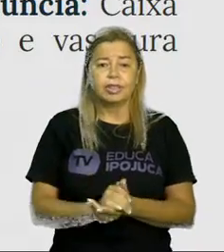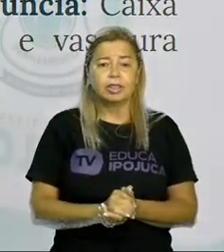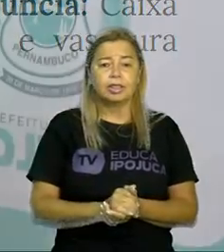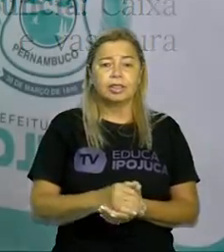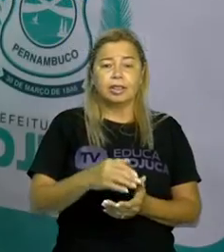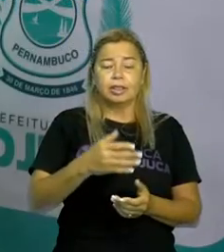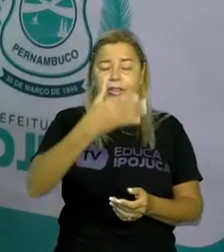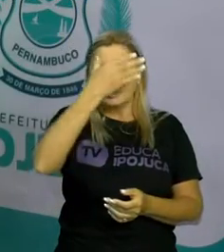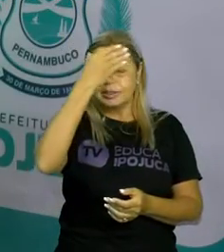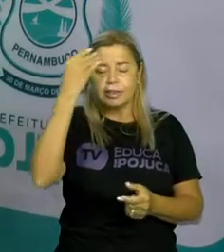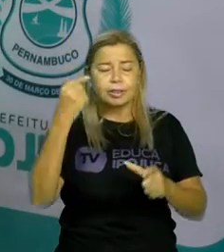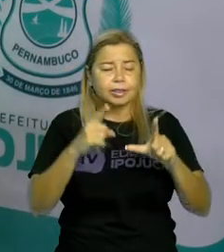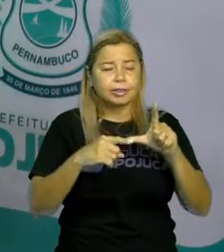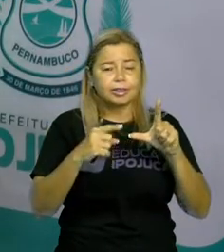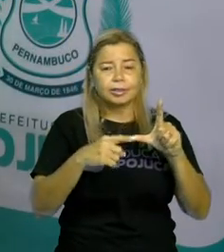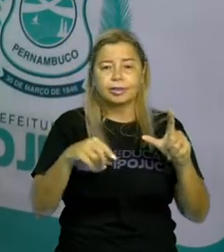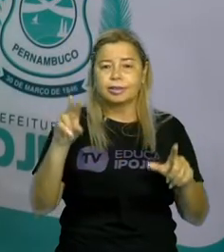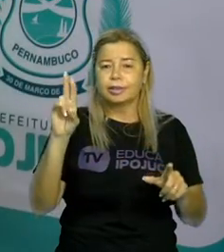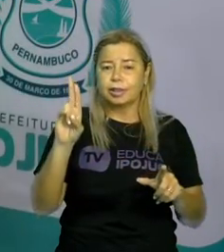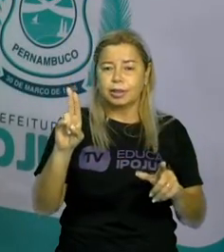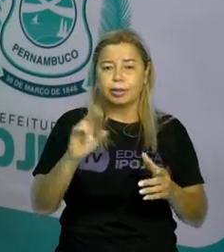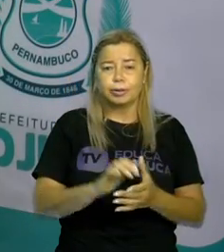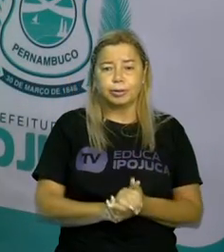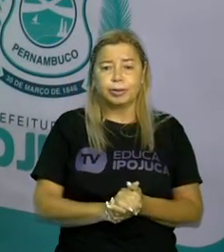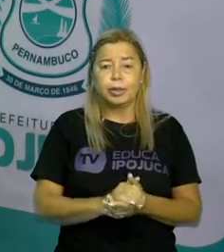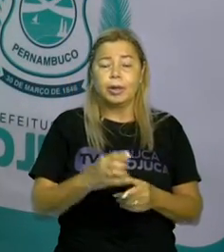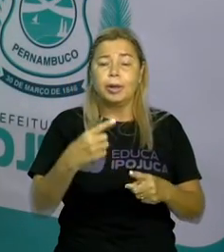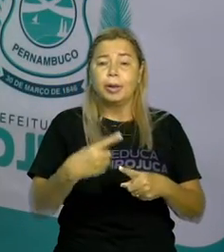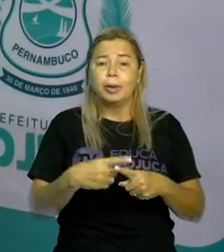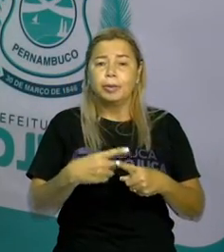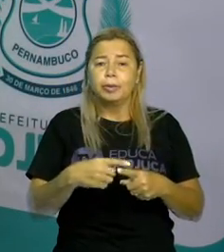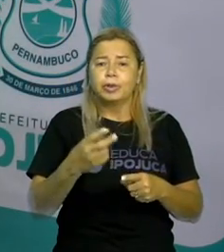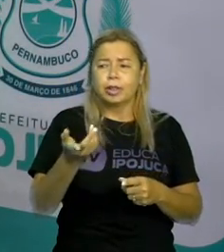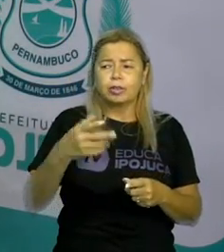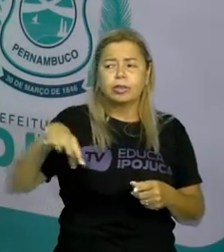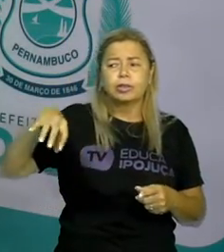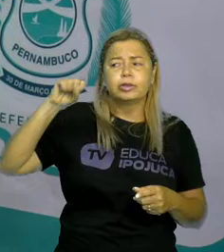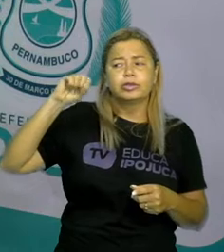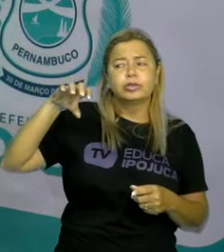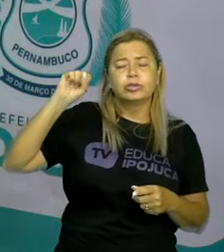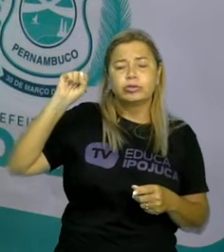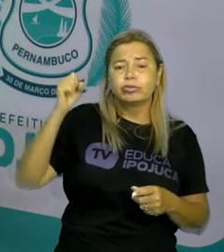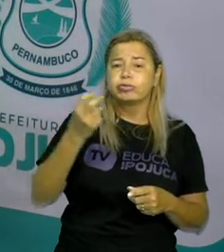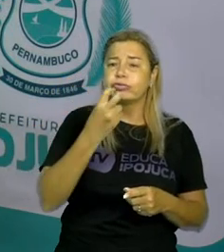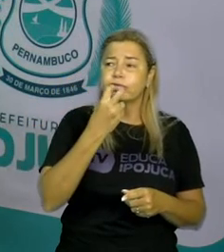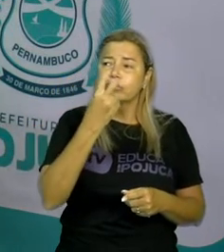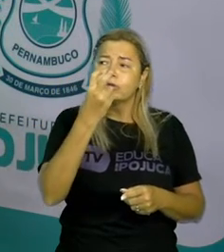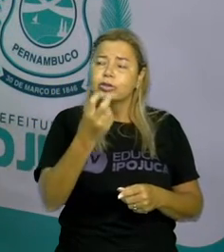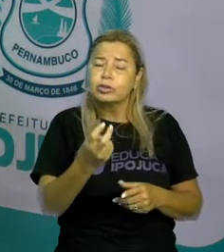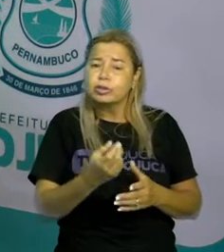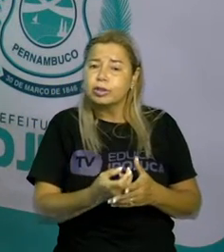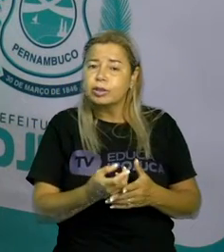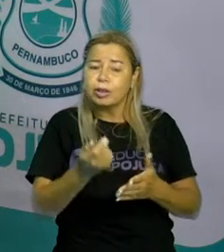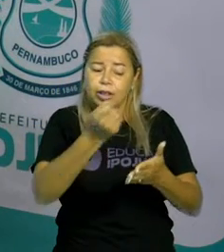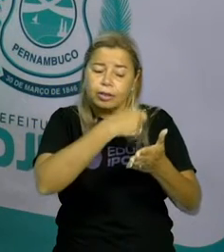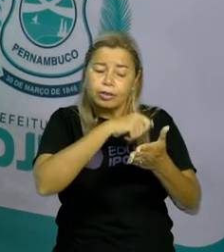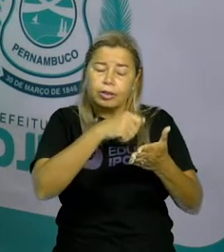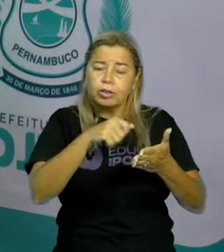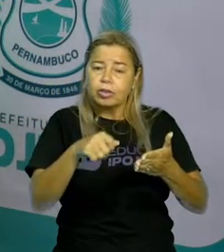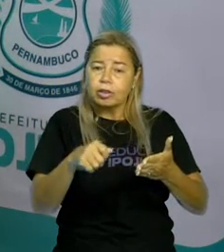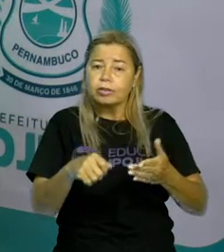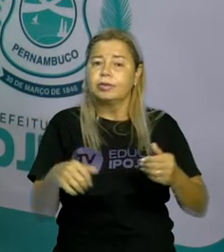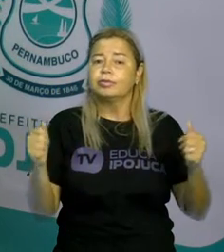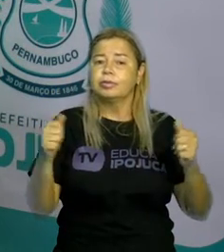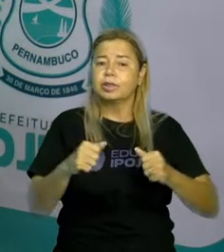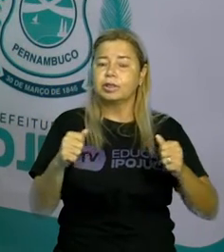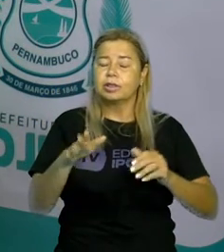I. E porque a gente tenta escrever do jeito que a gente escuta. A gente vê muito isso na escola, na educação